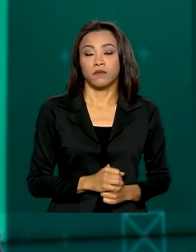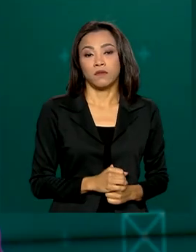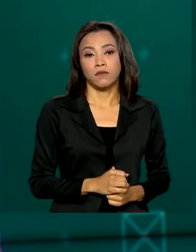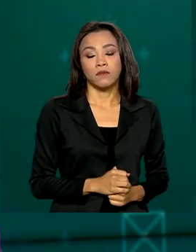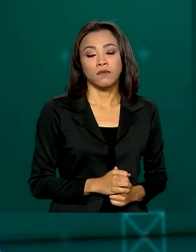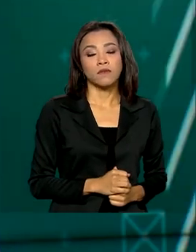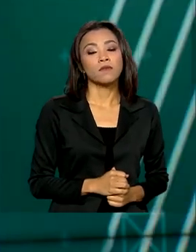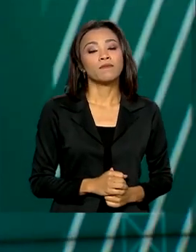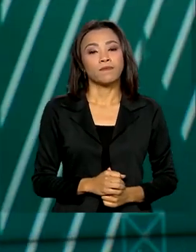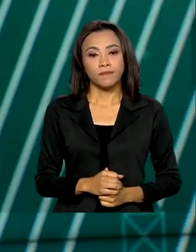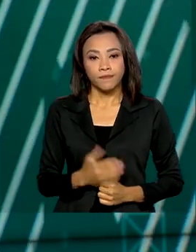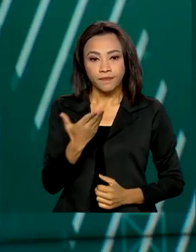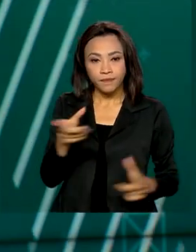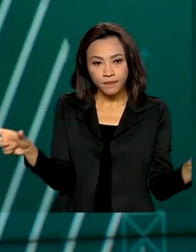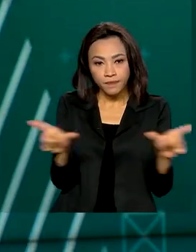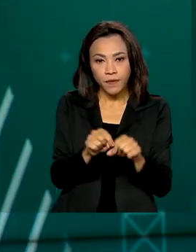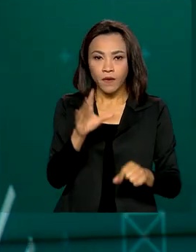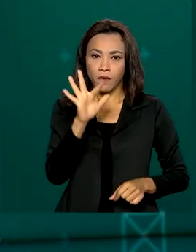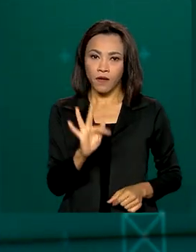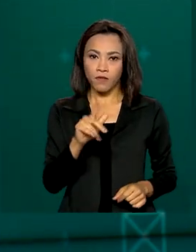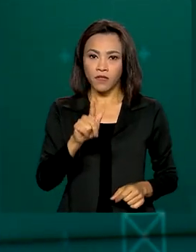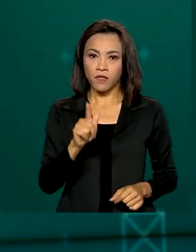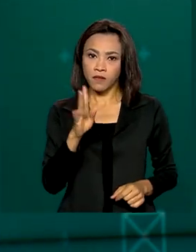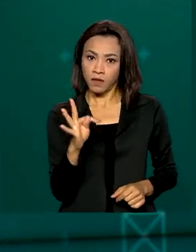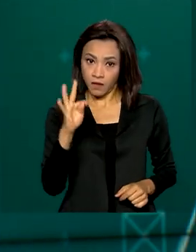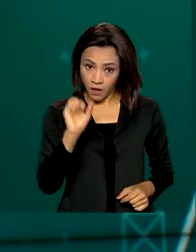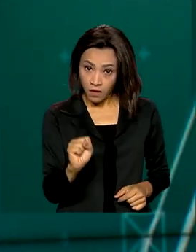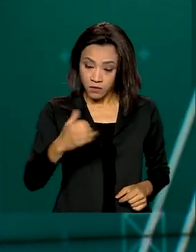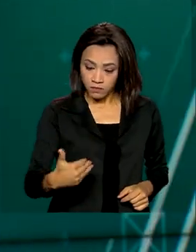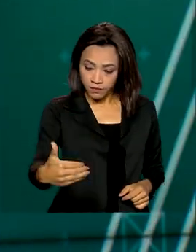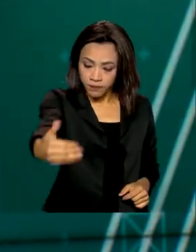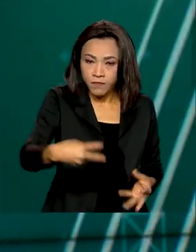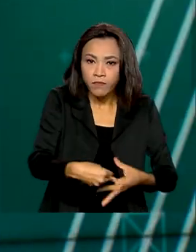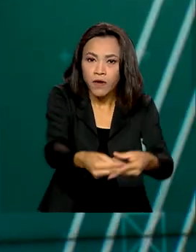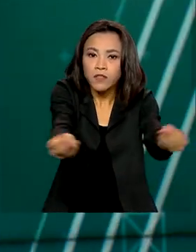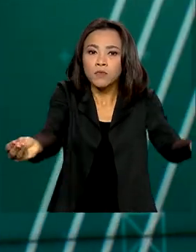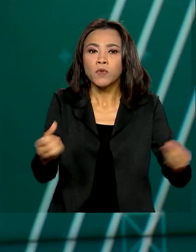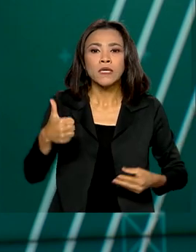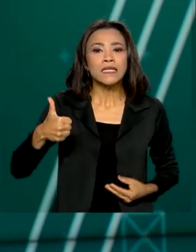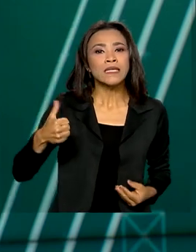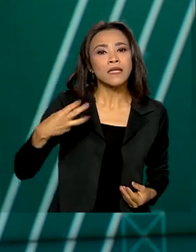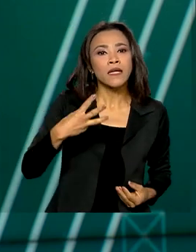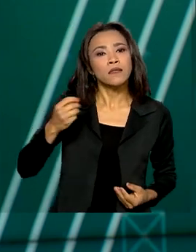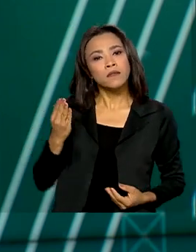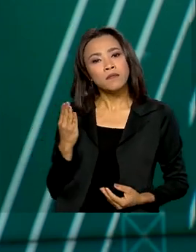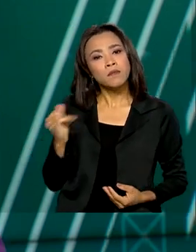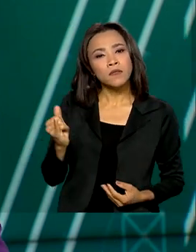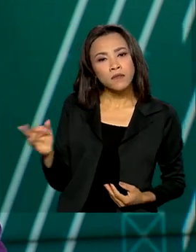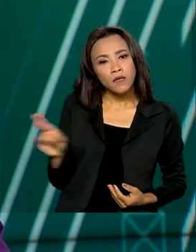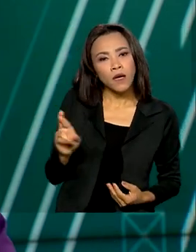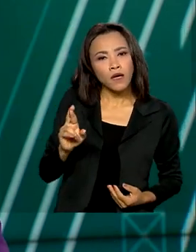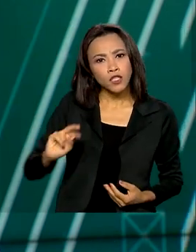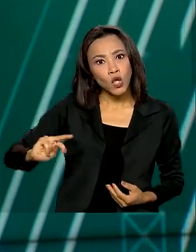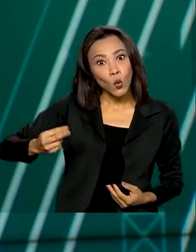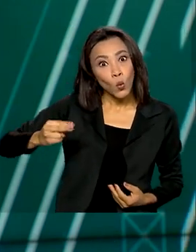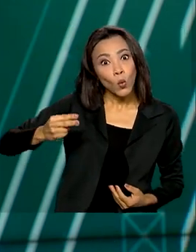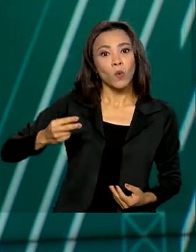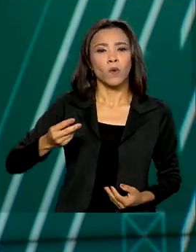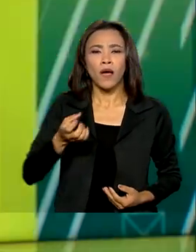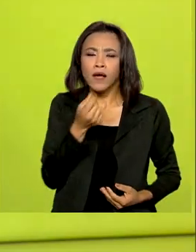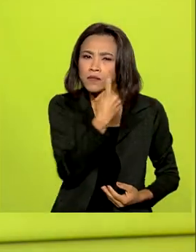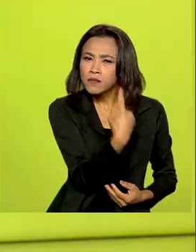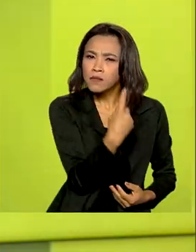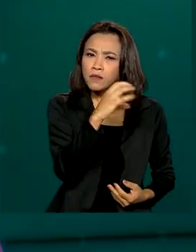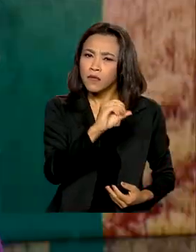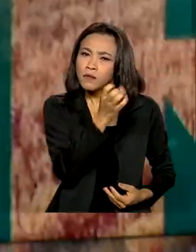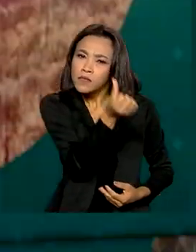O Fundo de Garantia do Tempo de Serviço vai distribuir mais de 13 bilhões de reais em lucro a 106 milhões